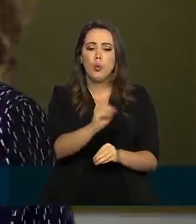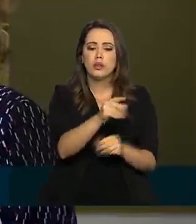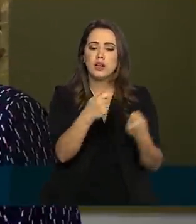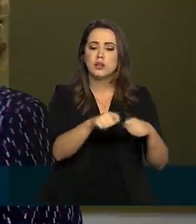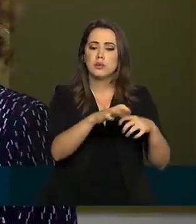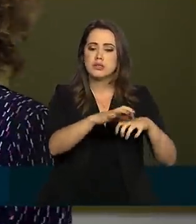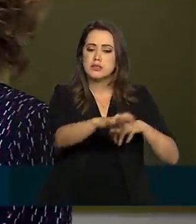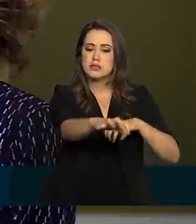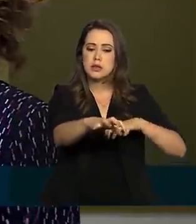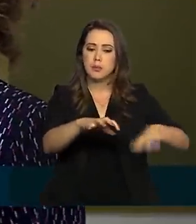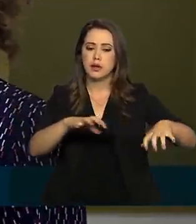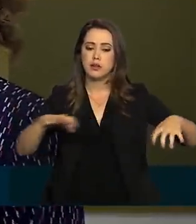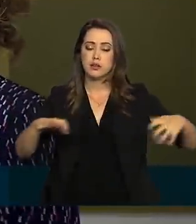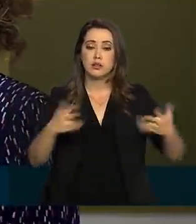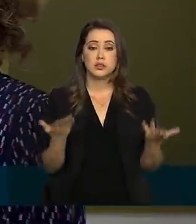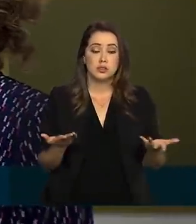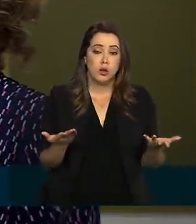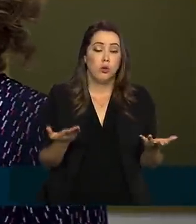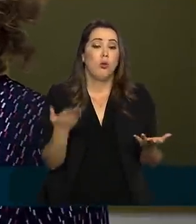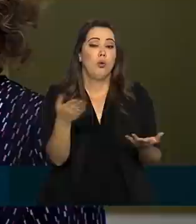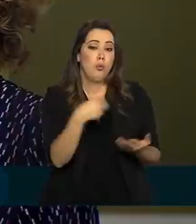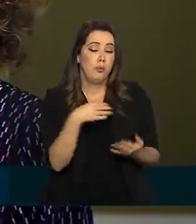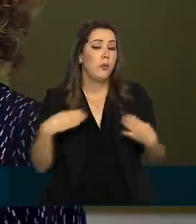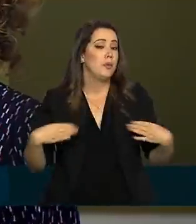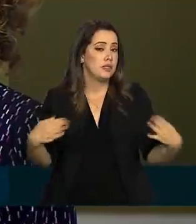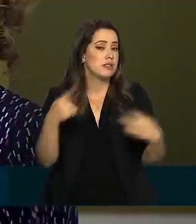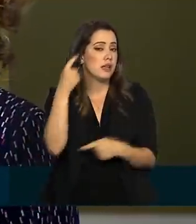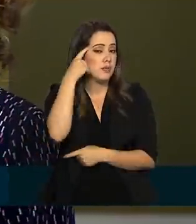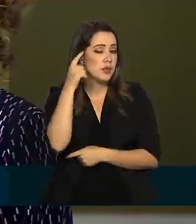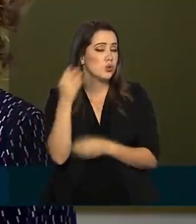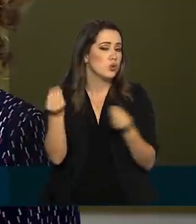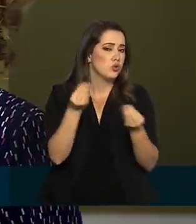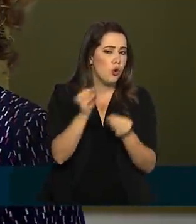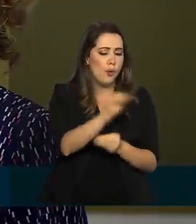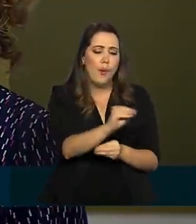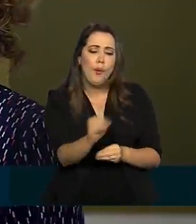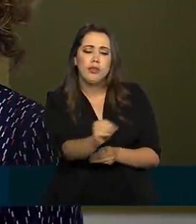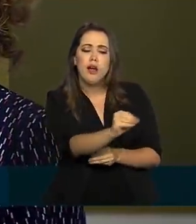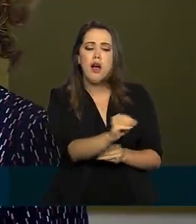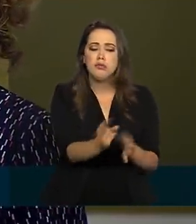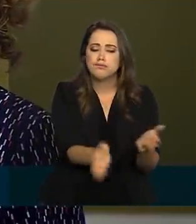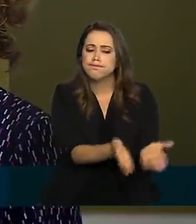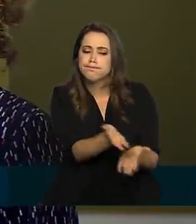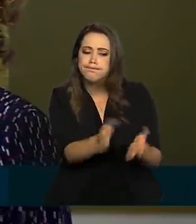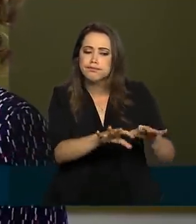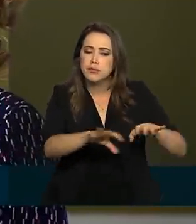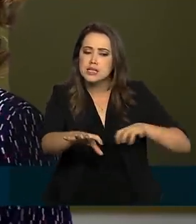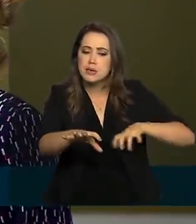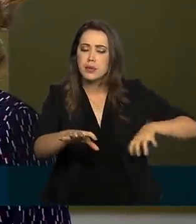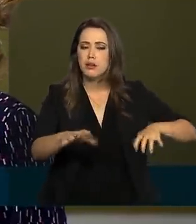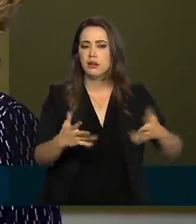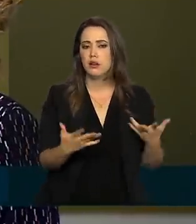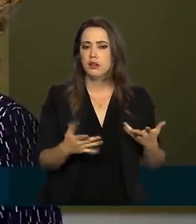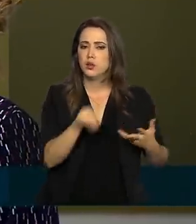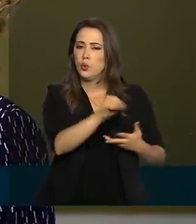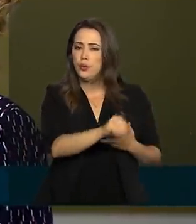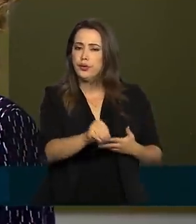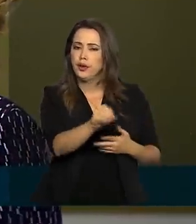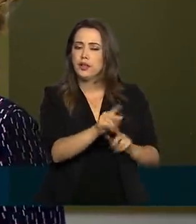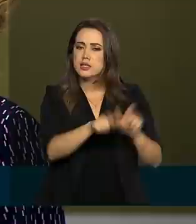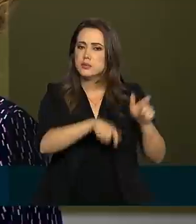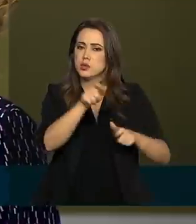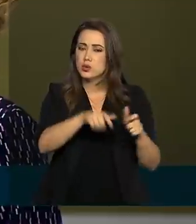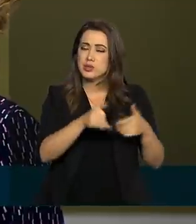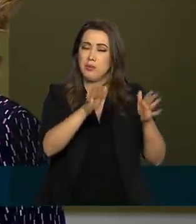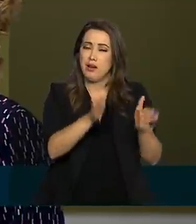eu queria saber se o Ministério pensou em alguma estratégia diferenciada, já vem adotando essa estratégia para essa descentralização em atendimento a essas pessoas que